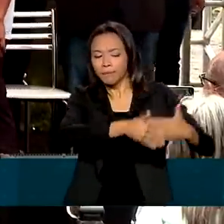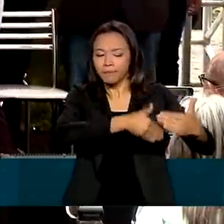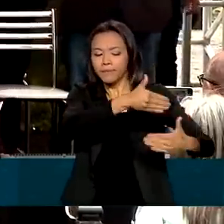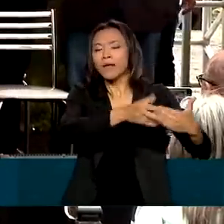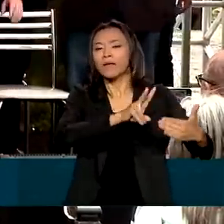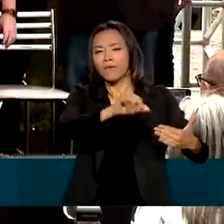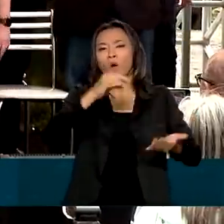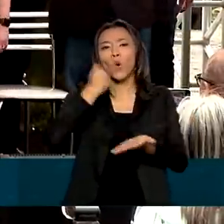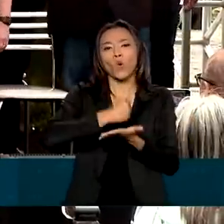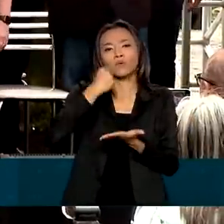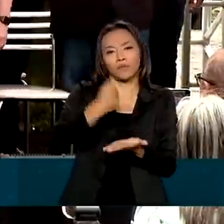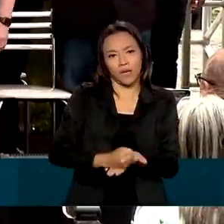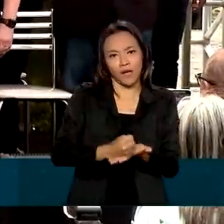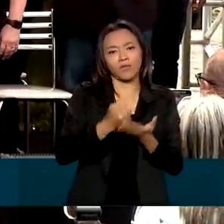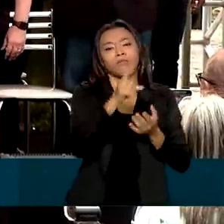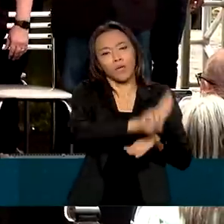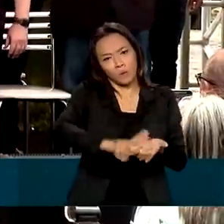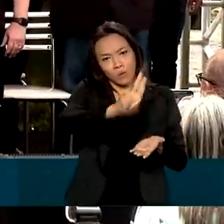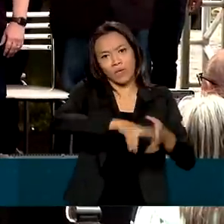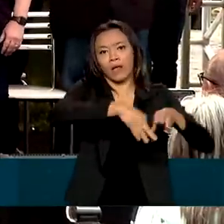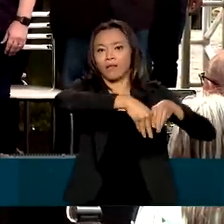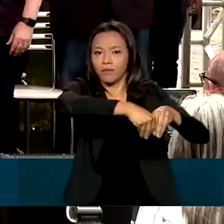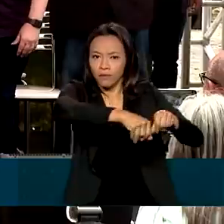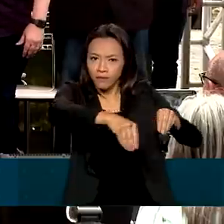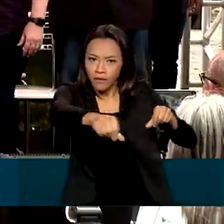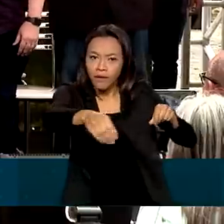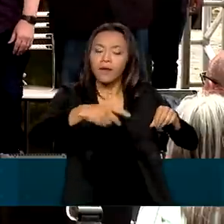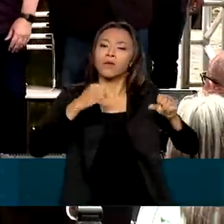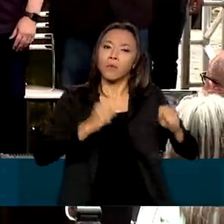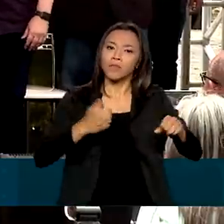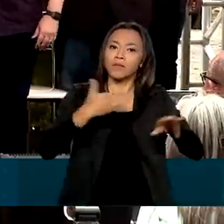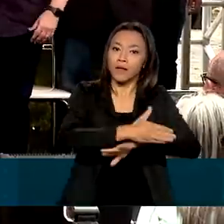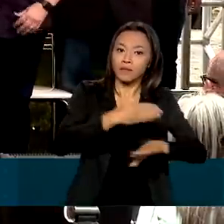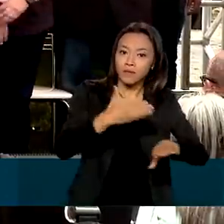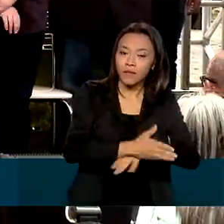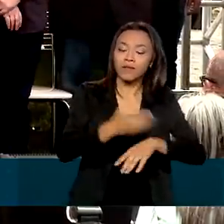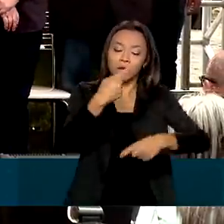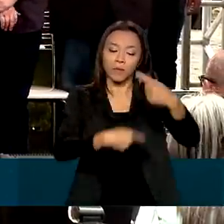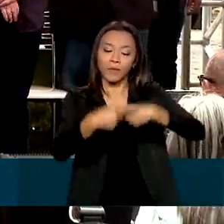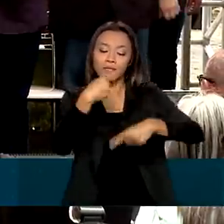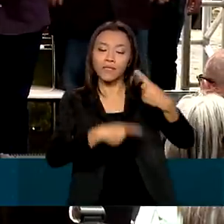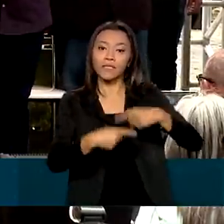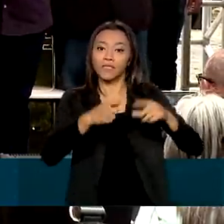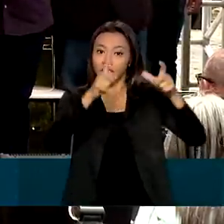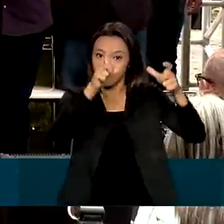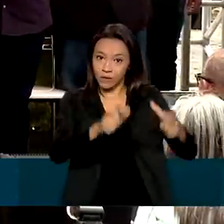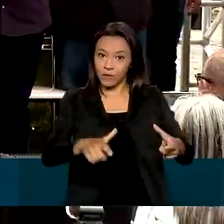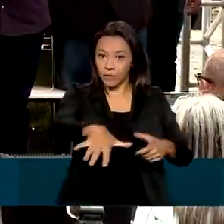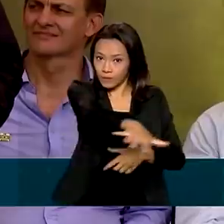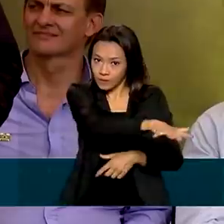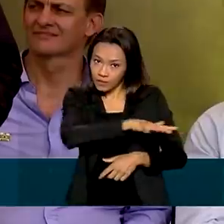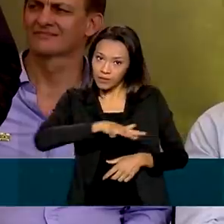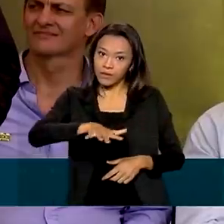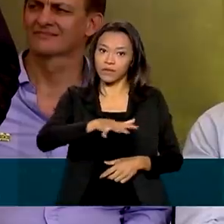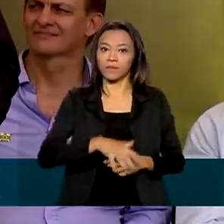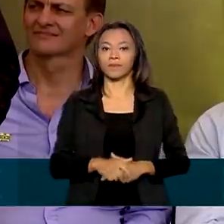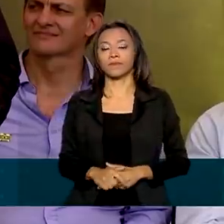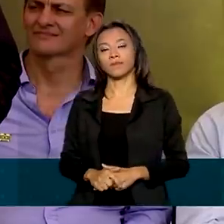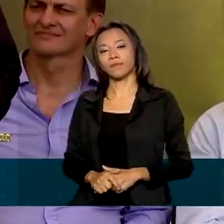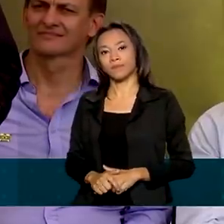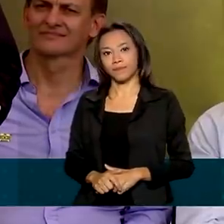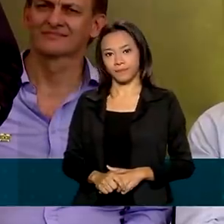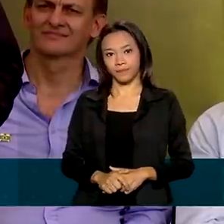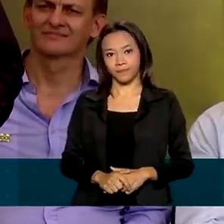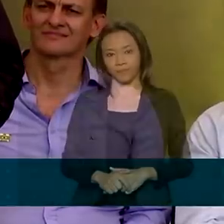receberam o contrato de concessão de uso, que permite o acesso a políticas de apoio em áreas de reforma agrária. É uma